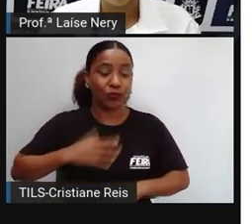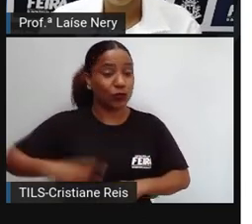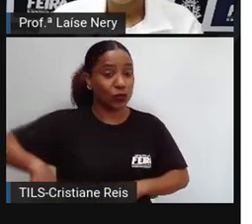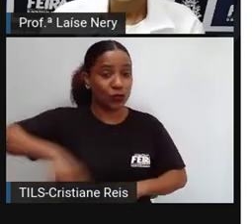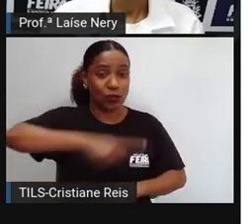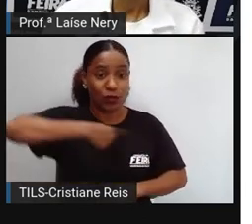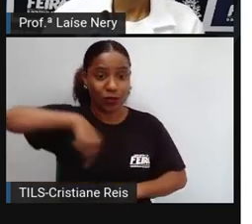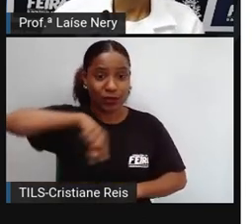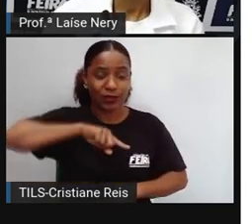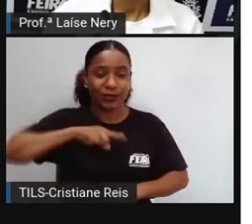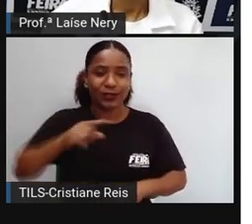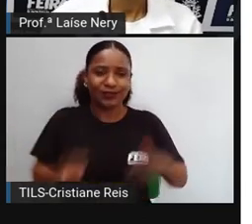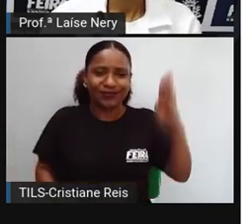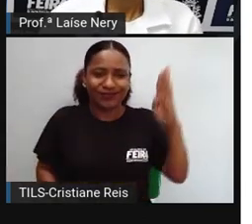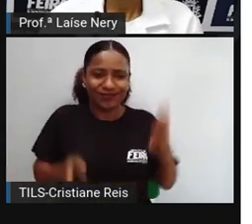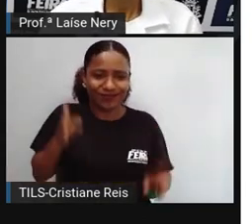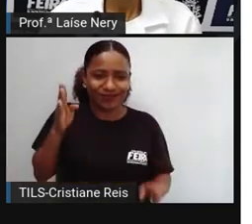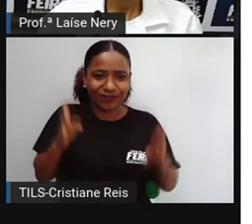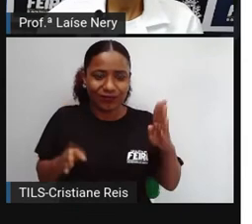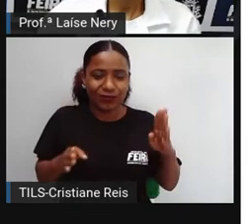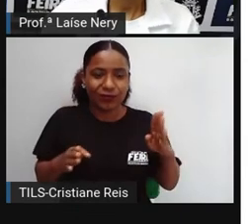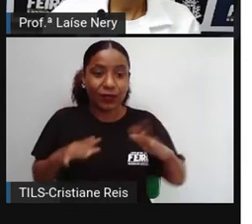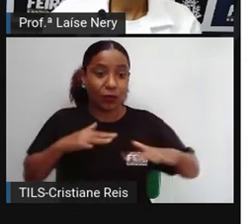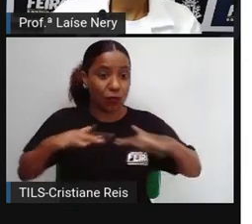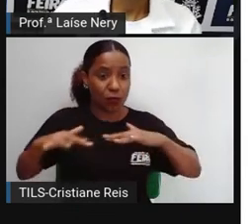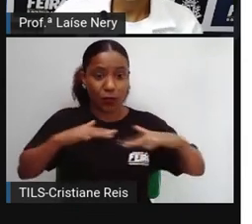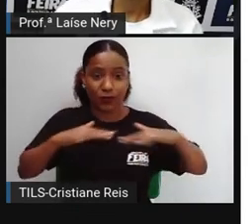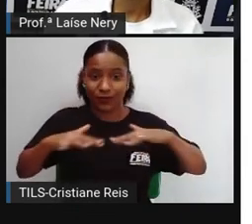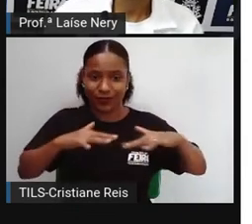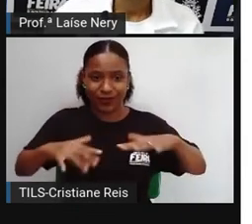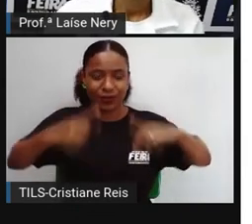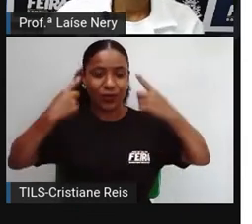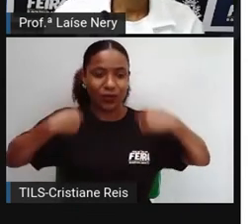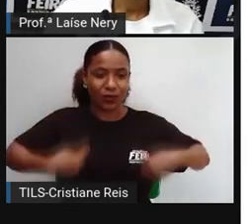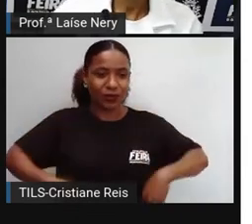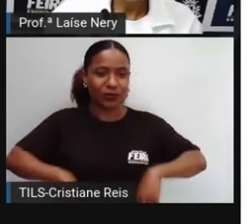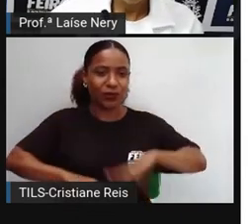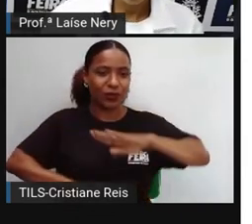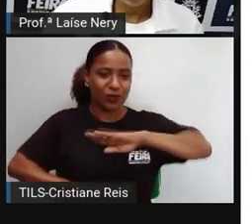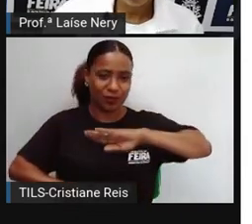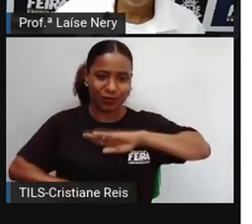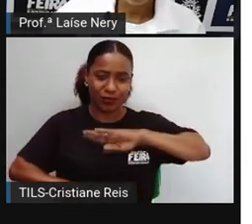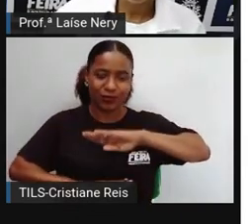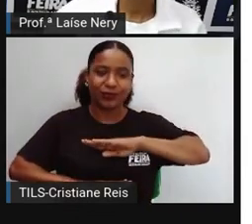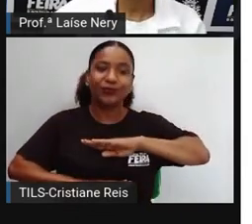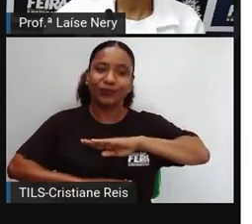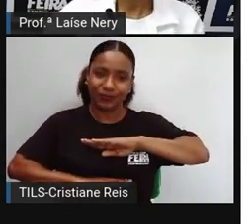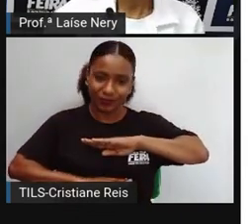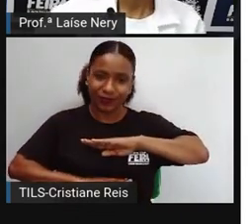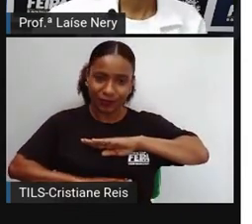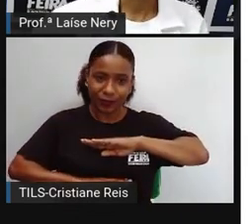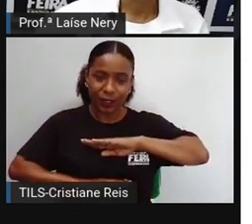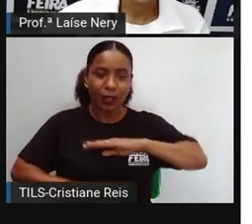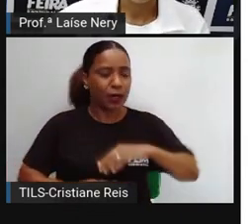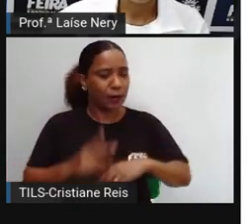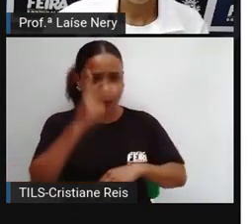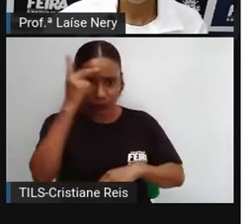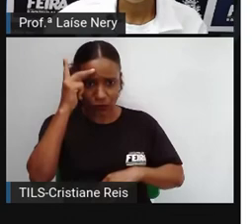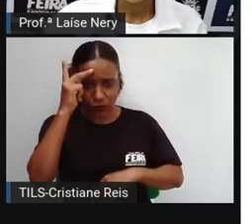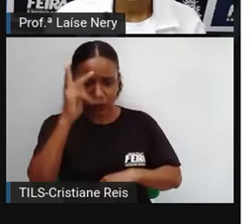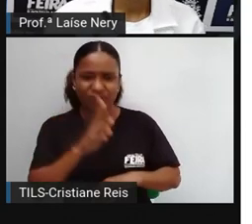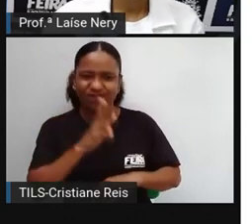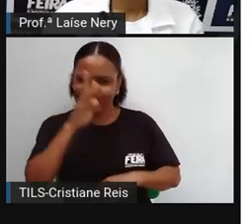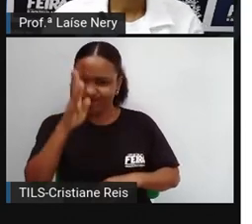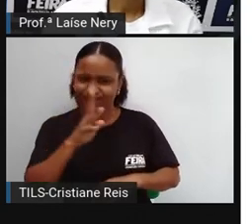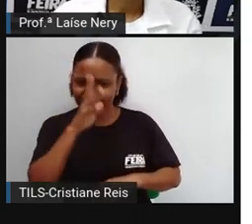membros. Então, o nosso corpo ocupa esse espaço e ele não deve ser invadido por outras pessoas